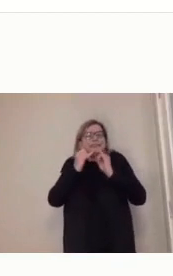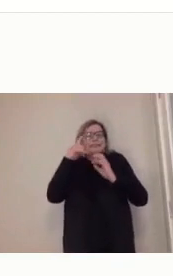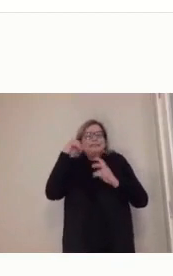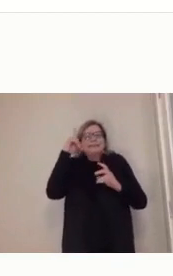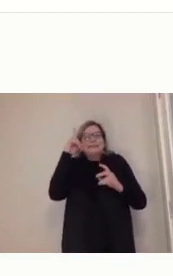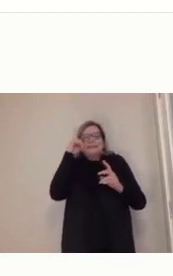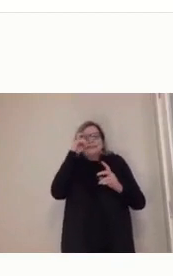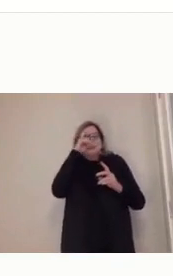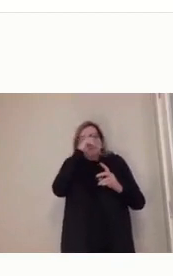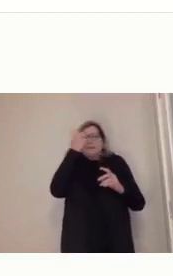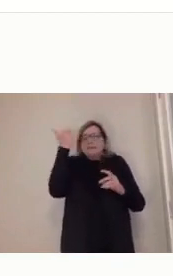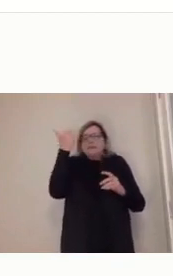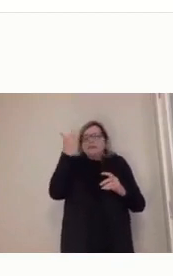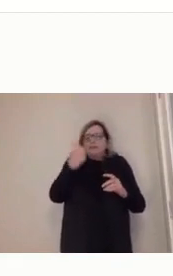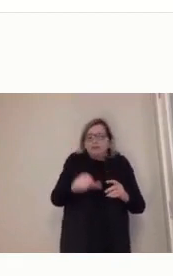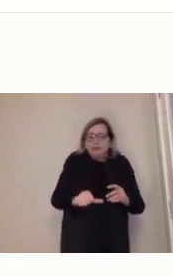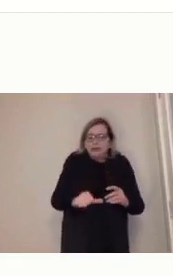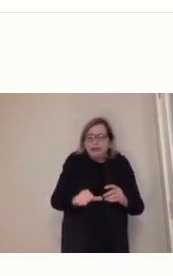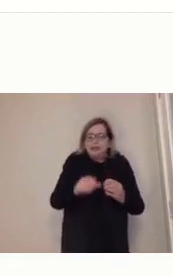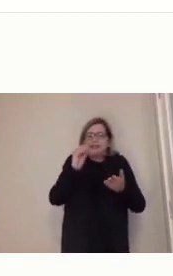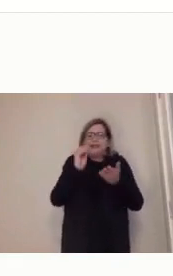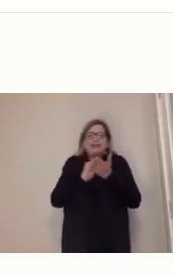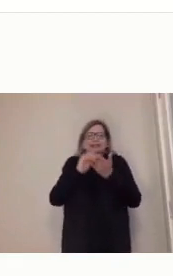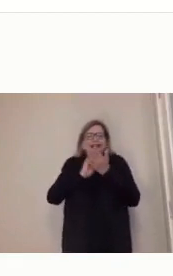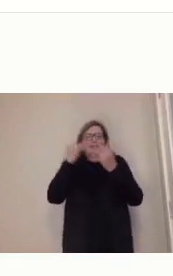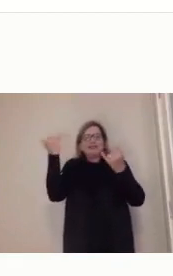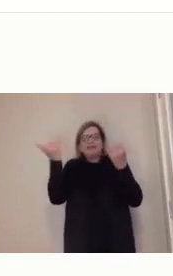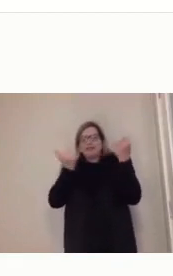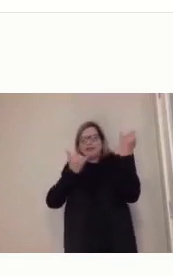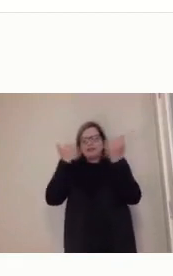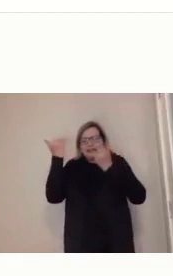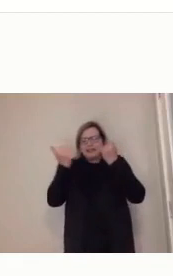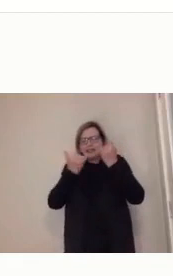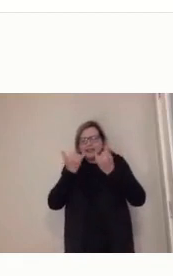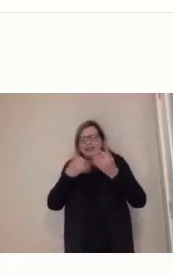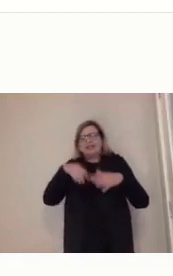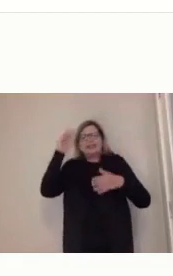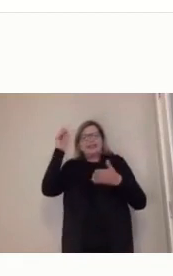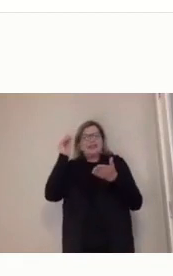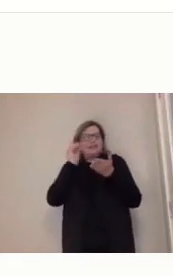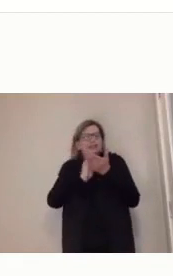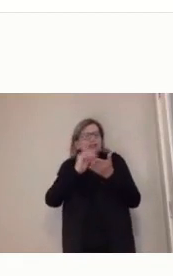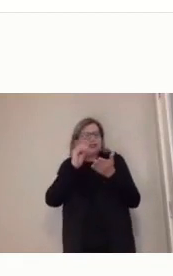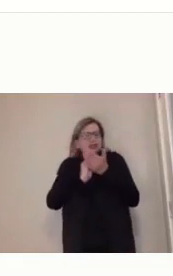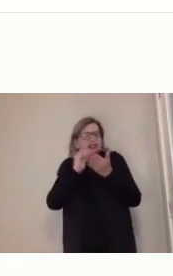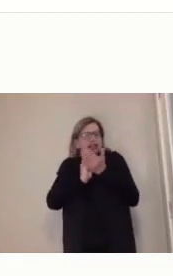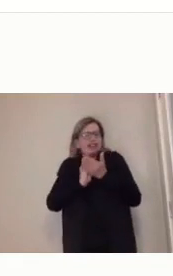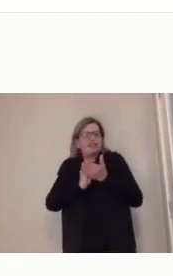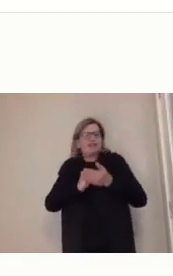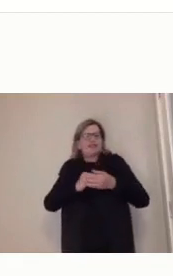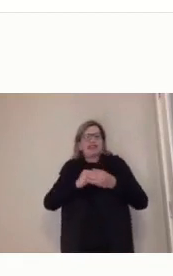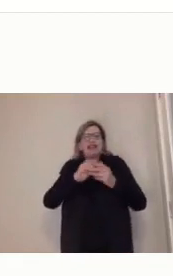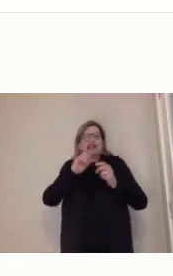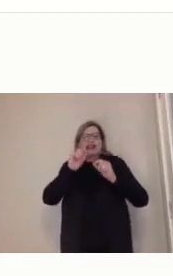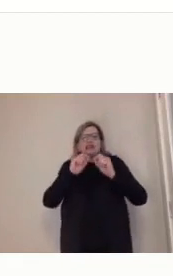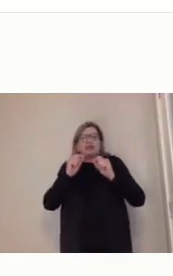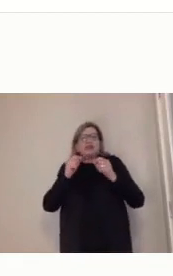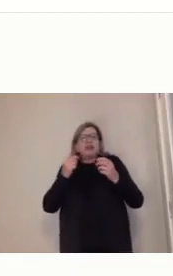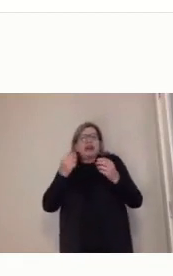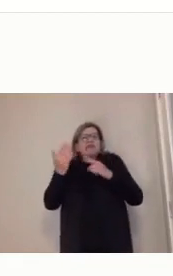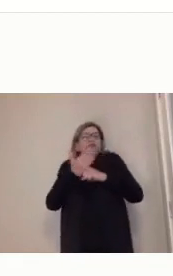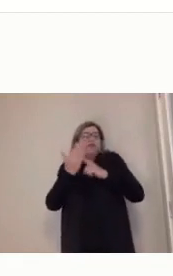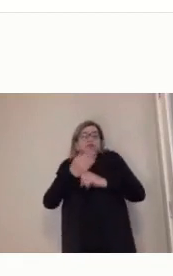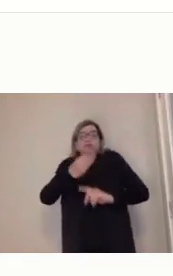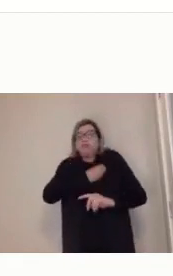de atendimento às nossas necessidades básicas também seria muito maior. Então, essas redes de computação nos